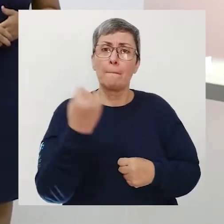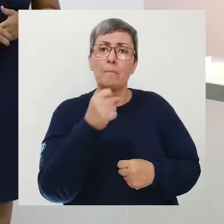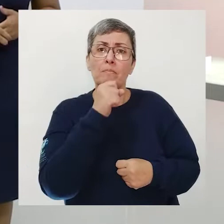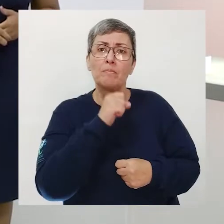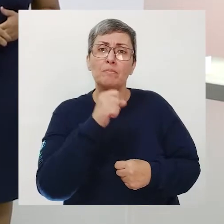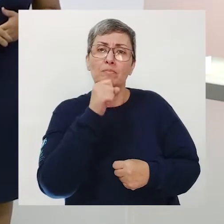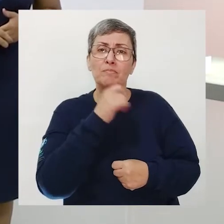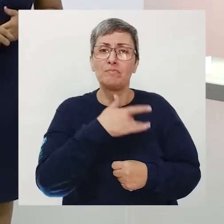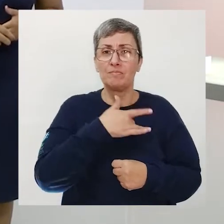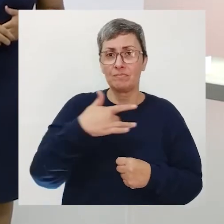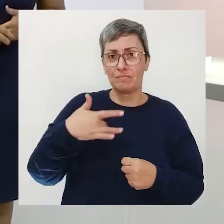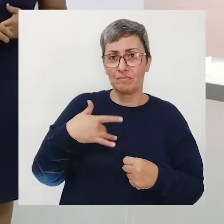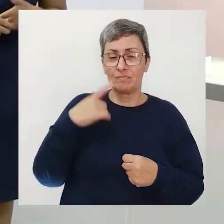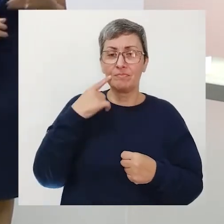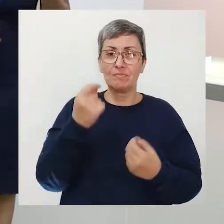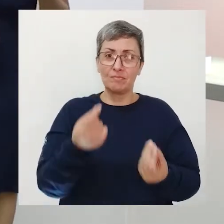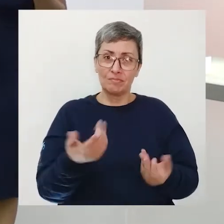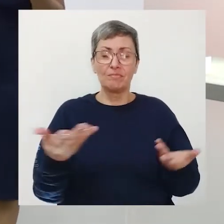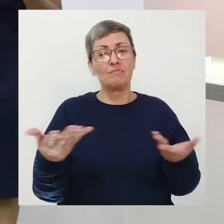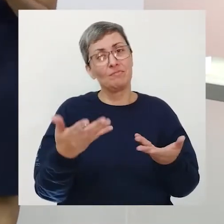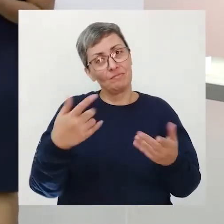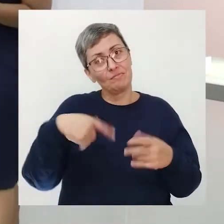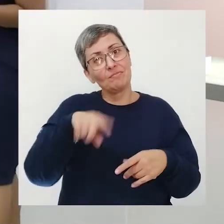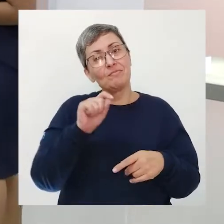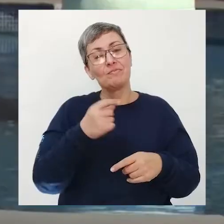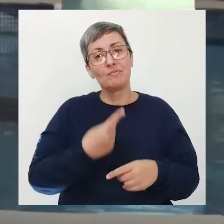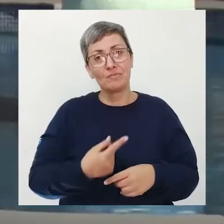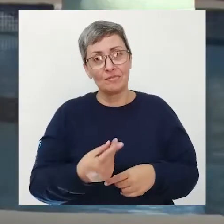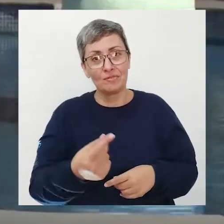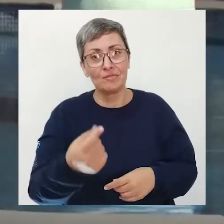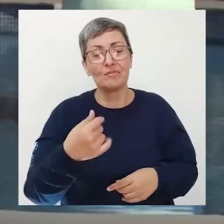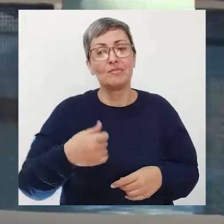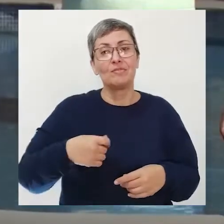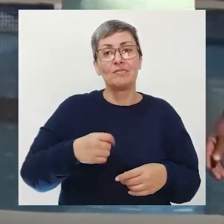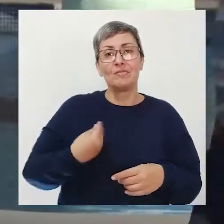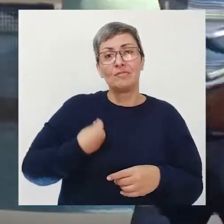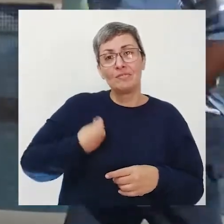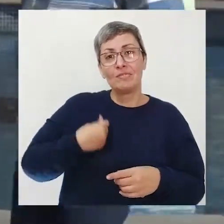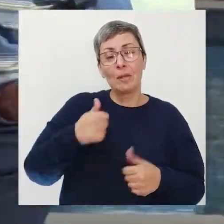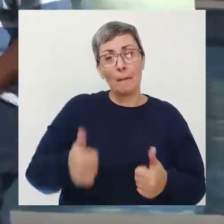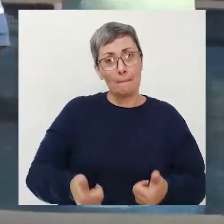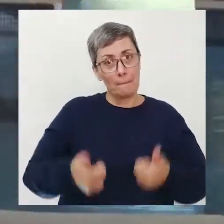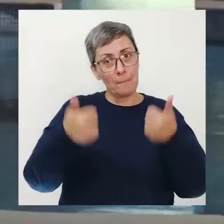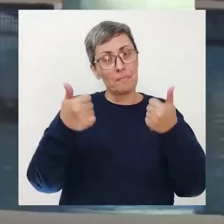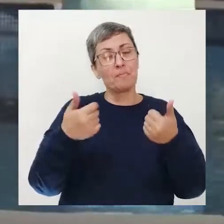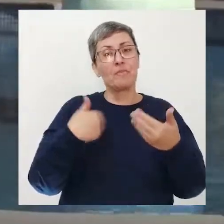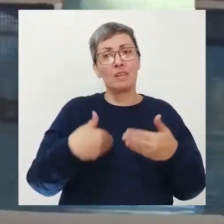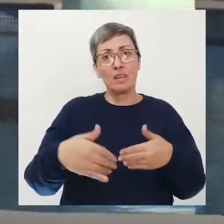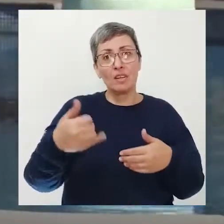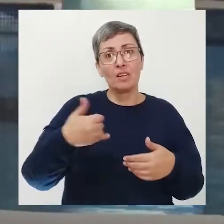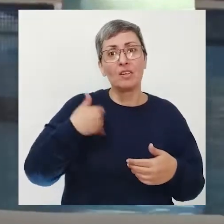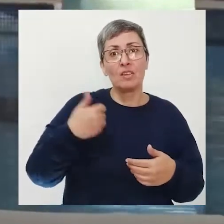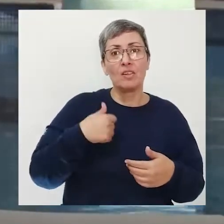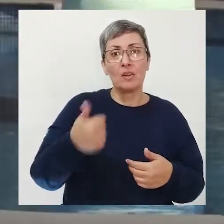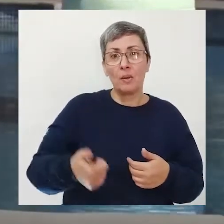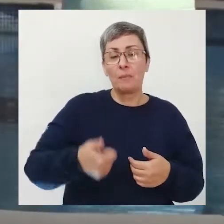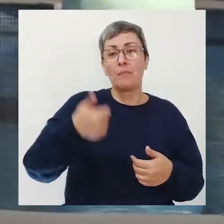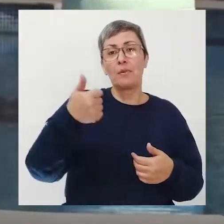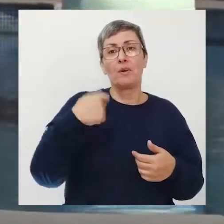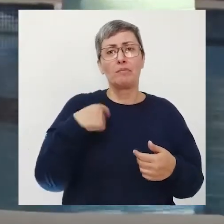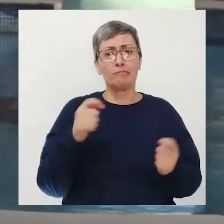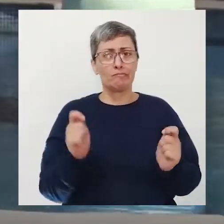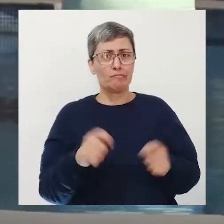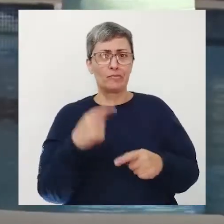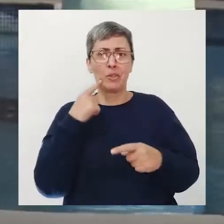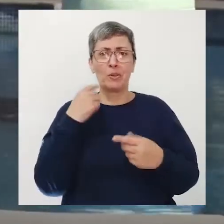sem condições de curtir a vida com qualidade né ter vida eterna sempre foi um sonho perseguido pela humanidade na